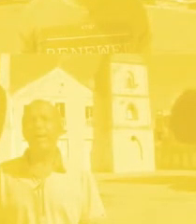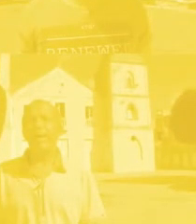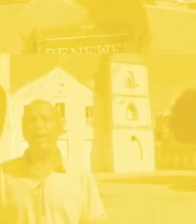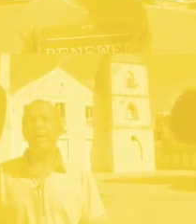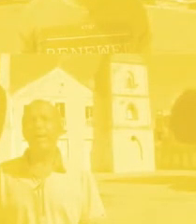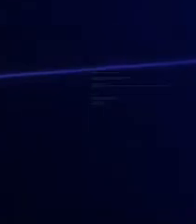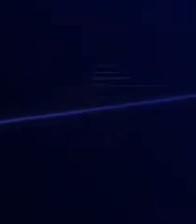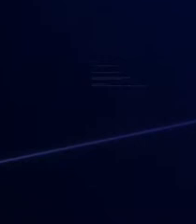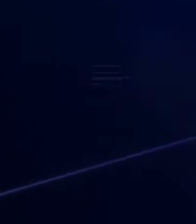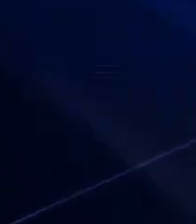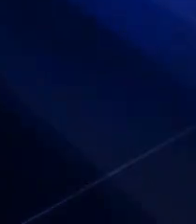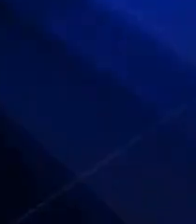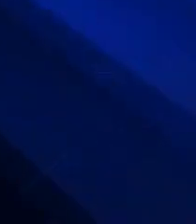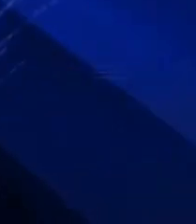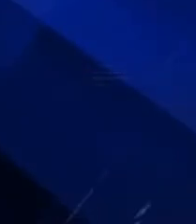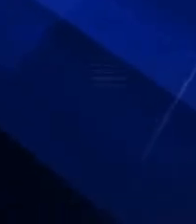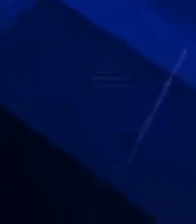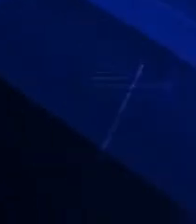Montanhas.